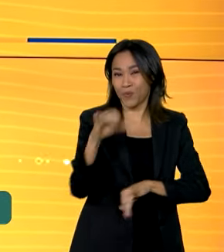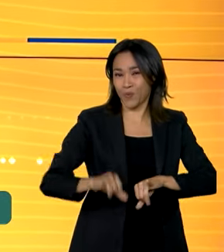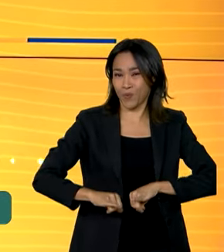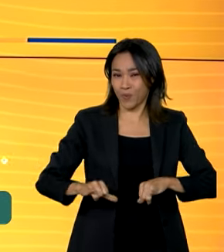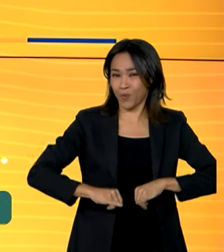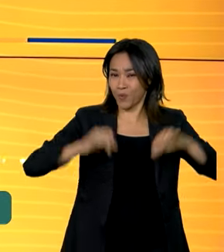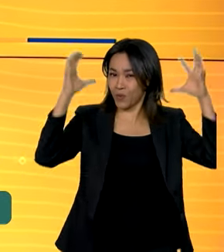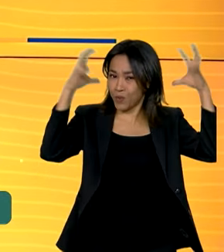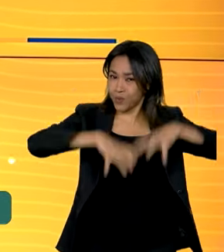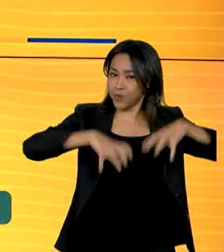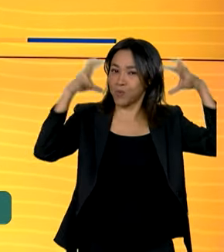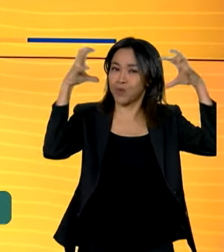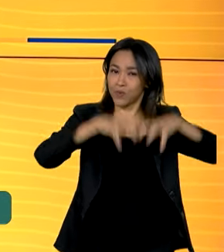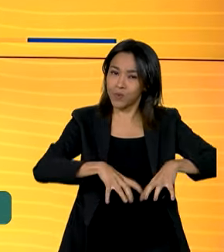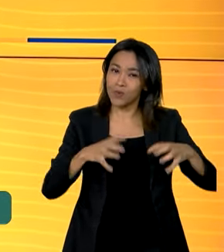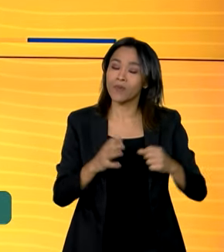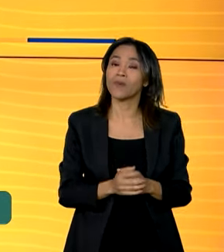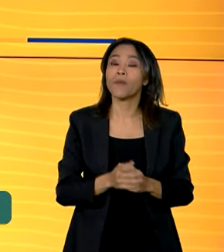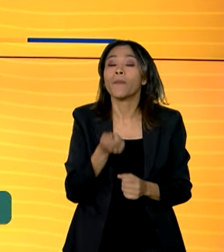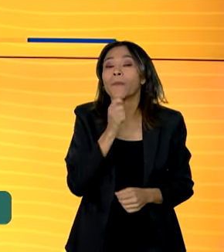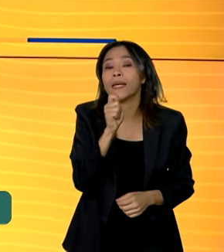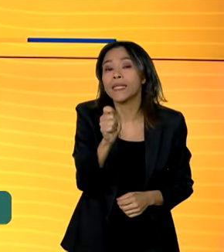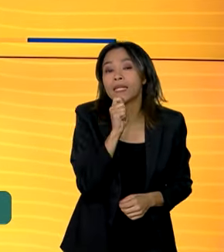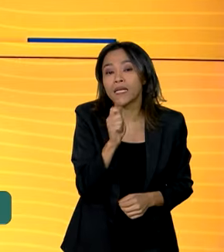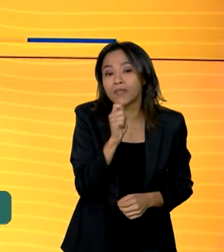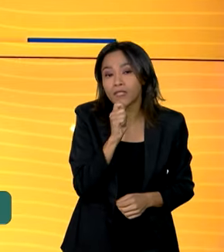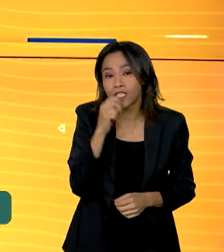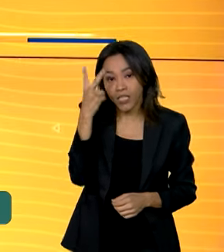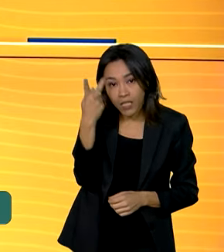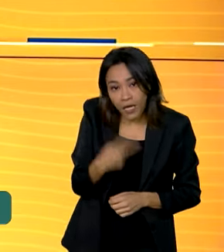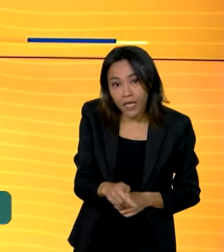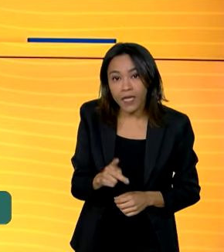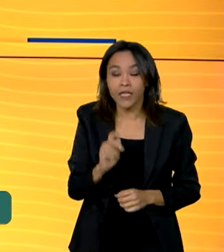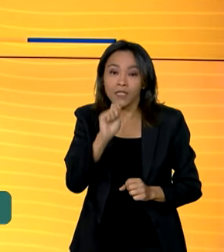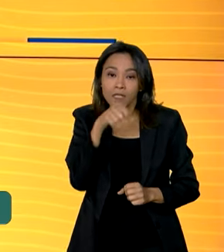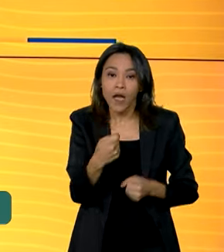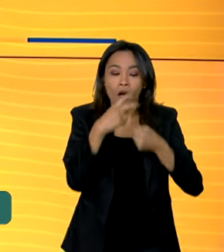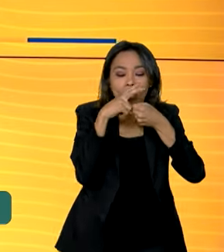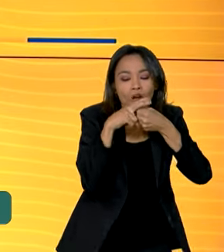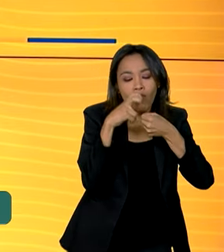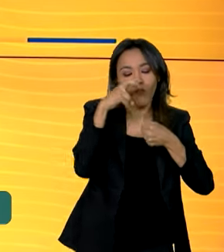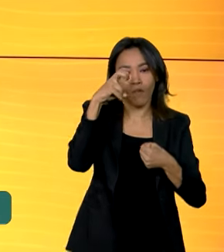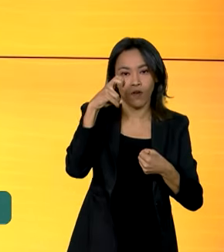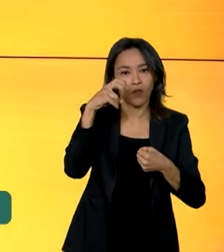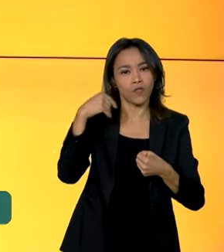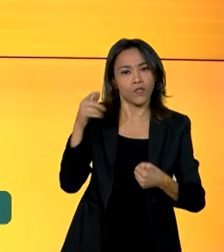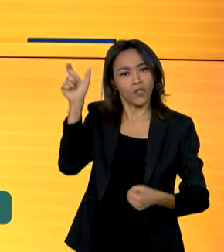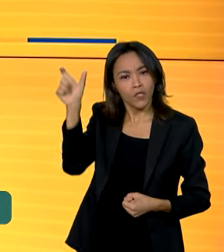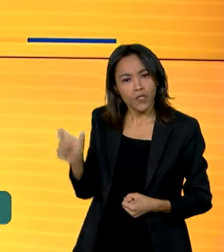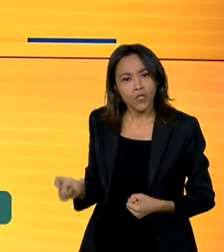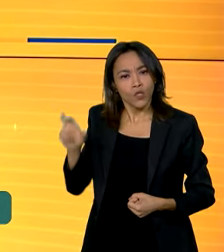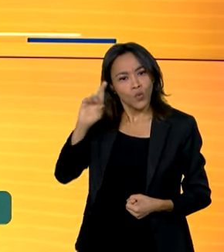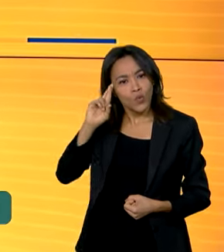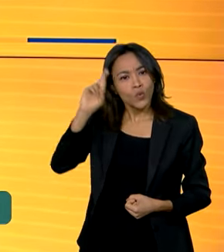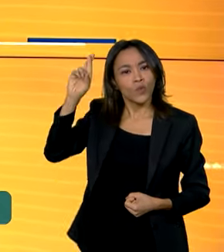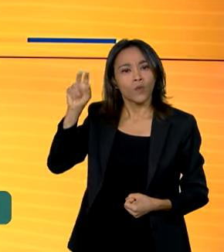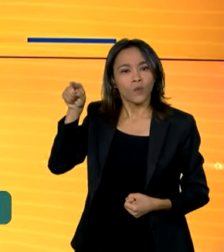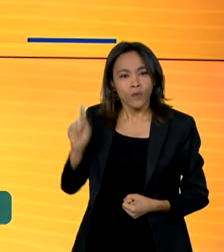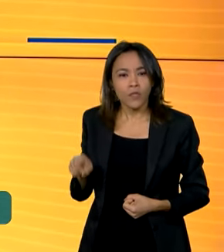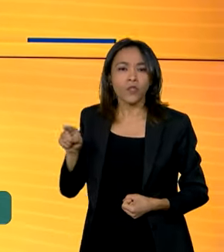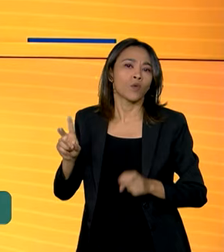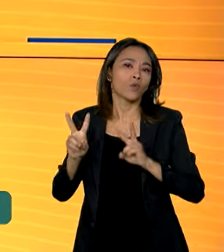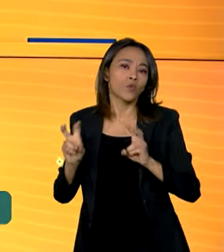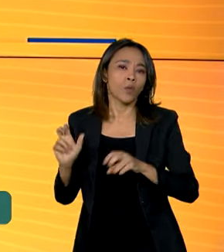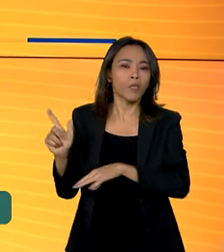dos últimos dias. Em entrevista ao programa A Voz do Brasil, o diretor do Centro Nacional de Gerenciamento de Riscos e